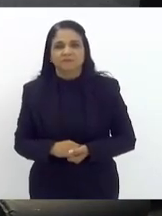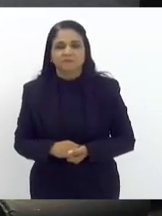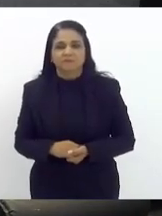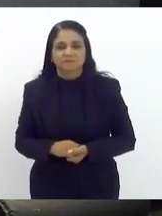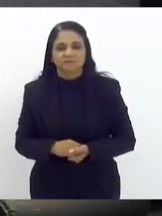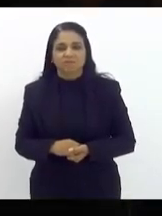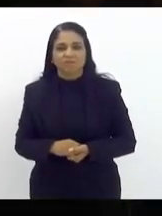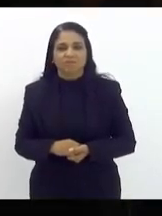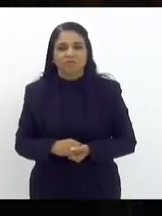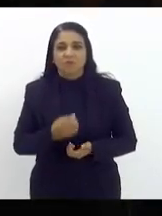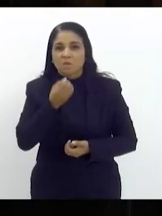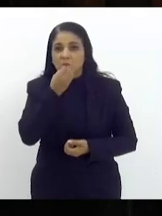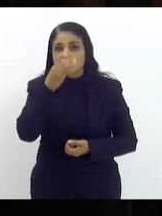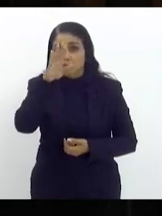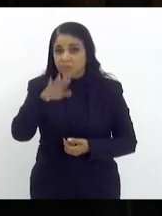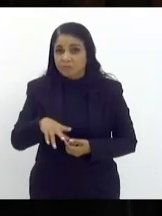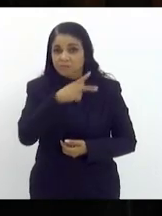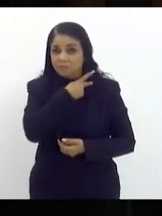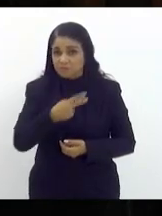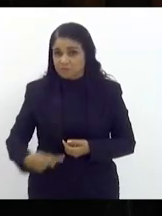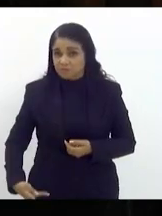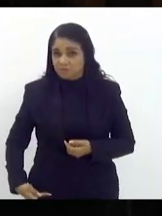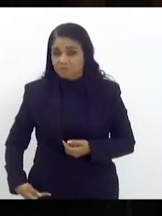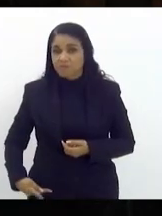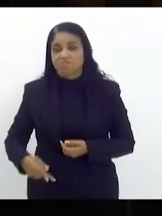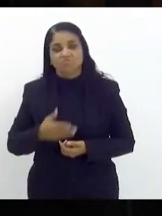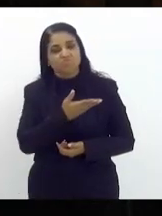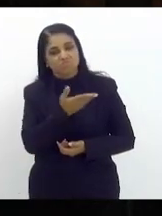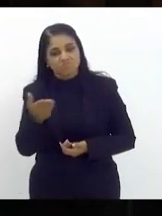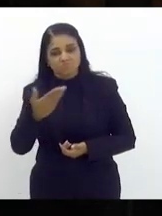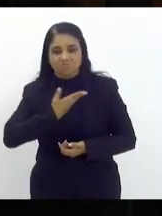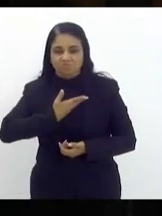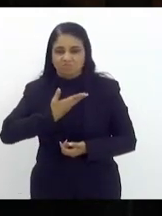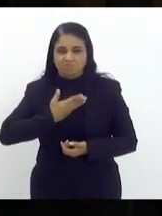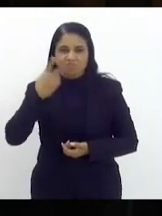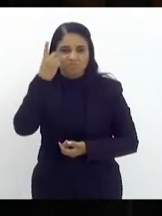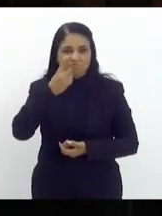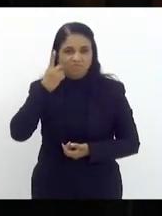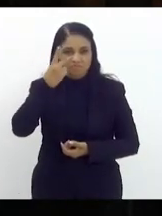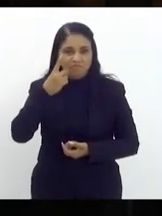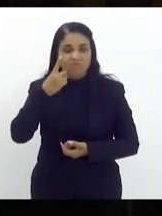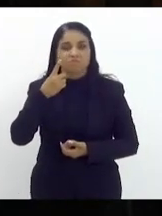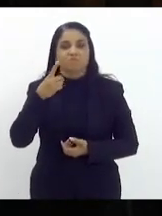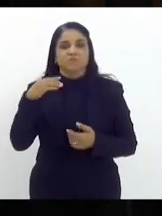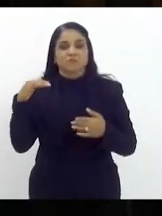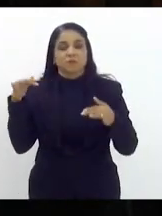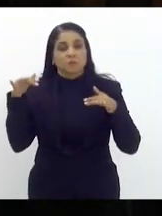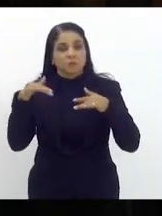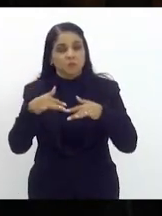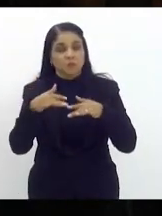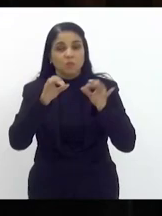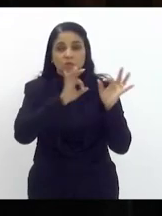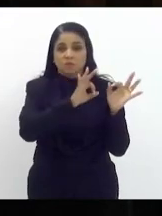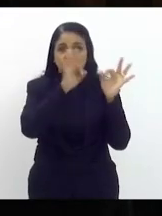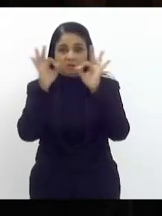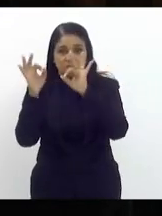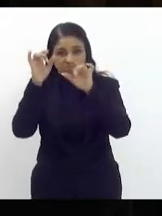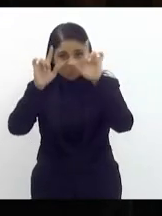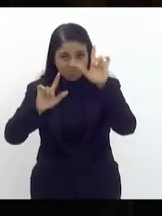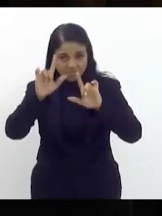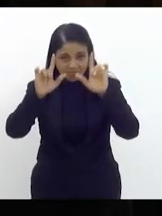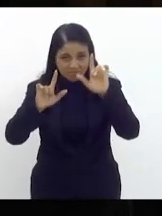boa tarde presidente nobres colegas parlamentares público presente e quem nos assiste pela TV LES